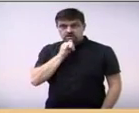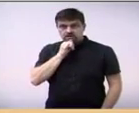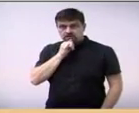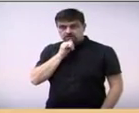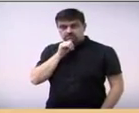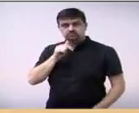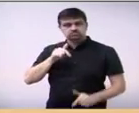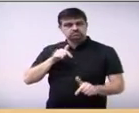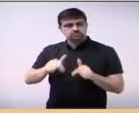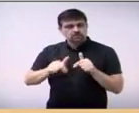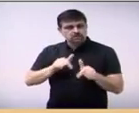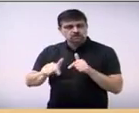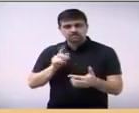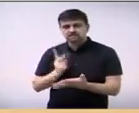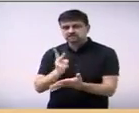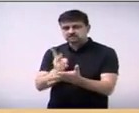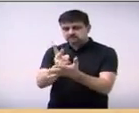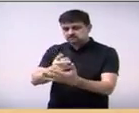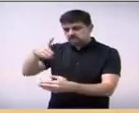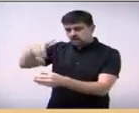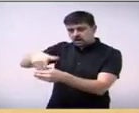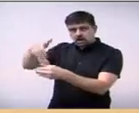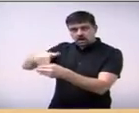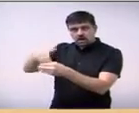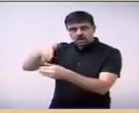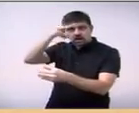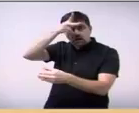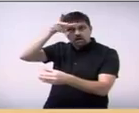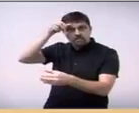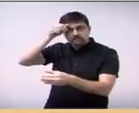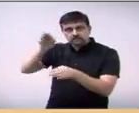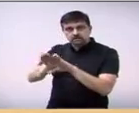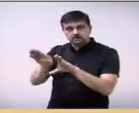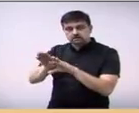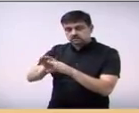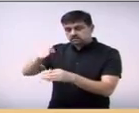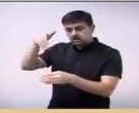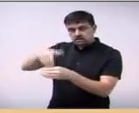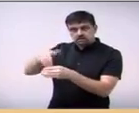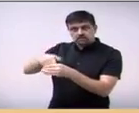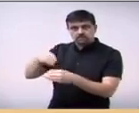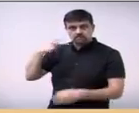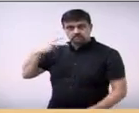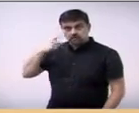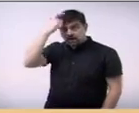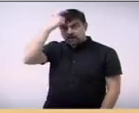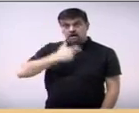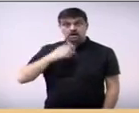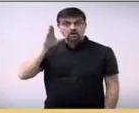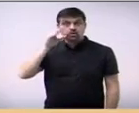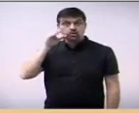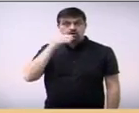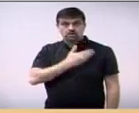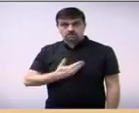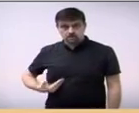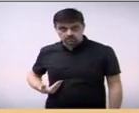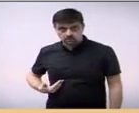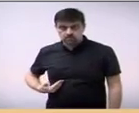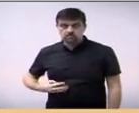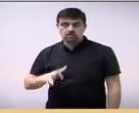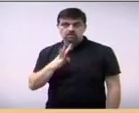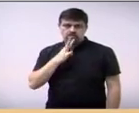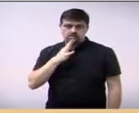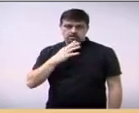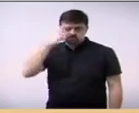trabalhei nas eleições de prefeito, de vereador. como funcionária pública que sou, como todo mundo conhece,